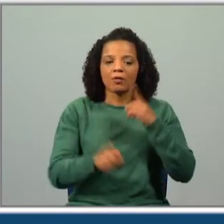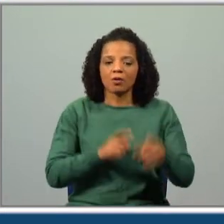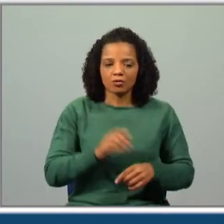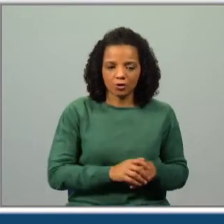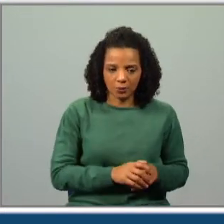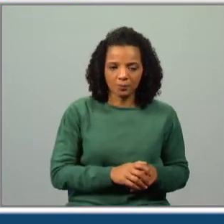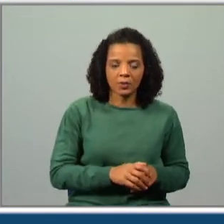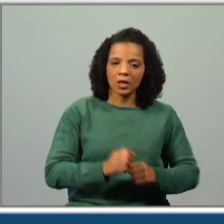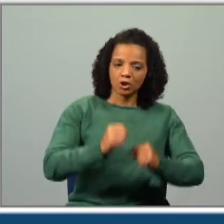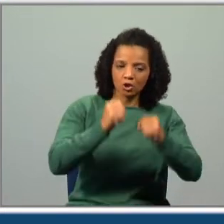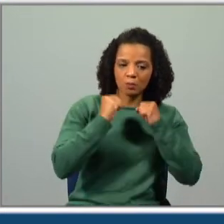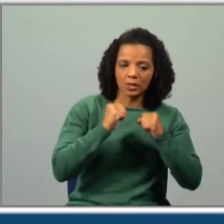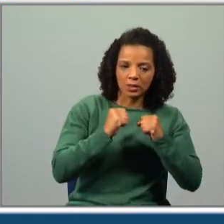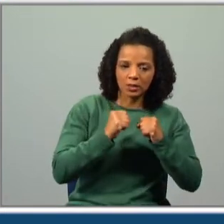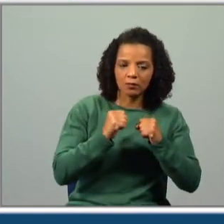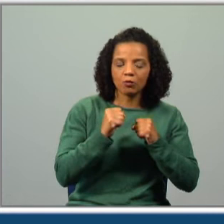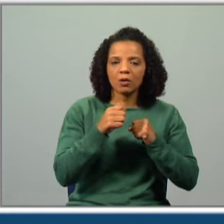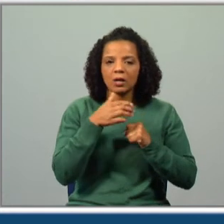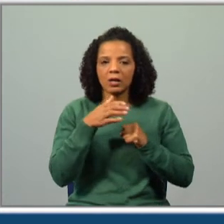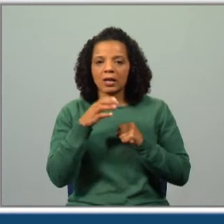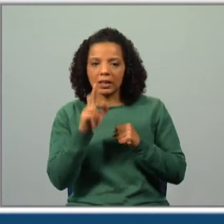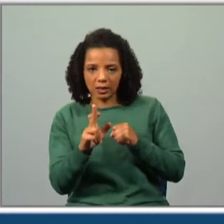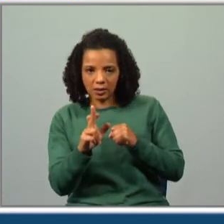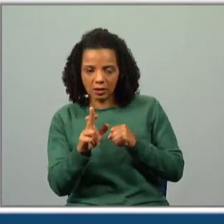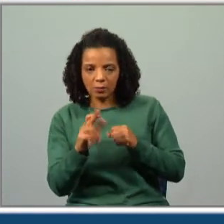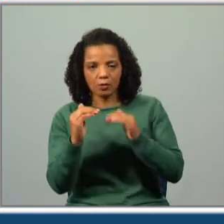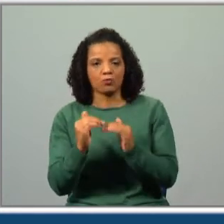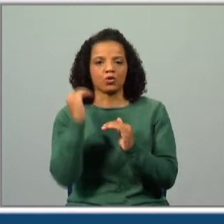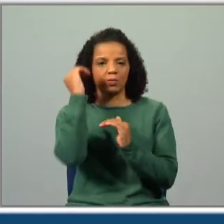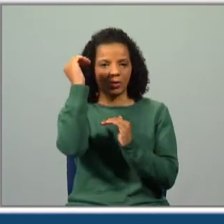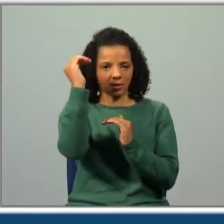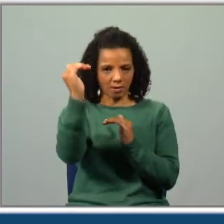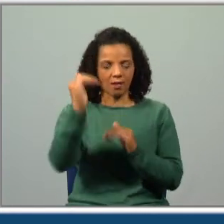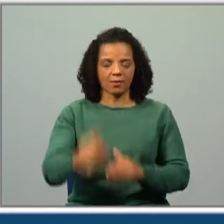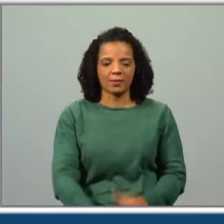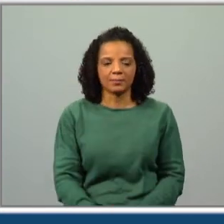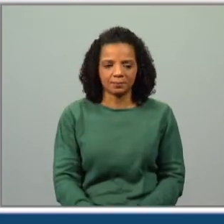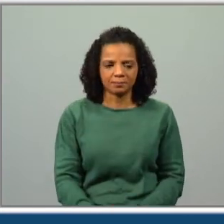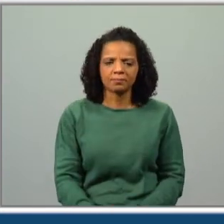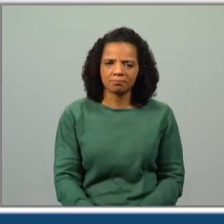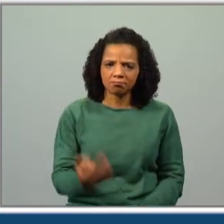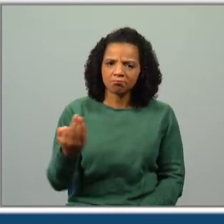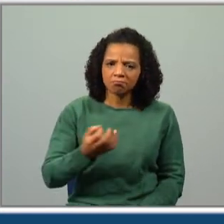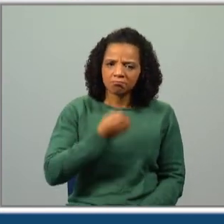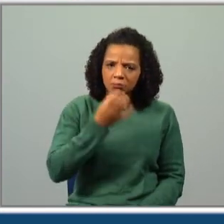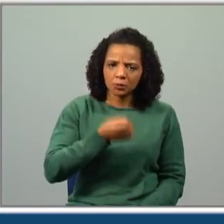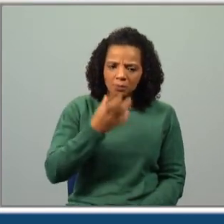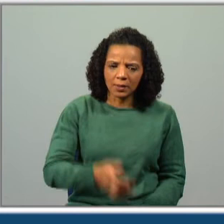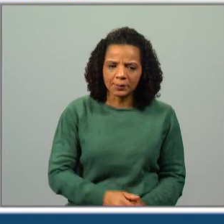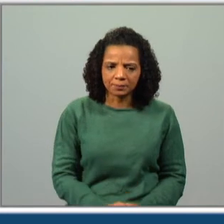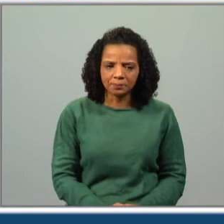grau superlativo, relativo de superioridade. Aplicar muito bem.